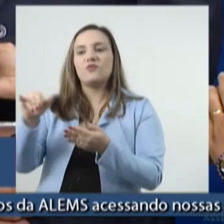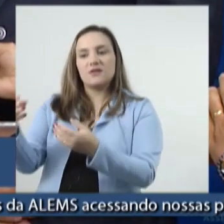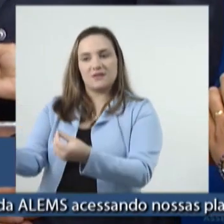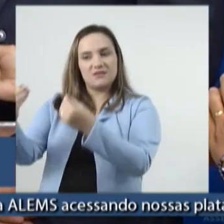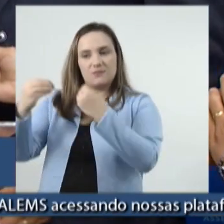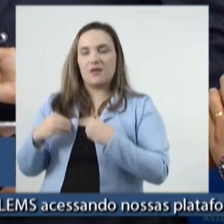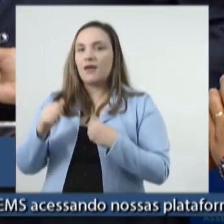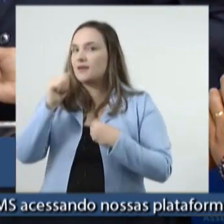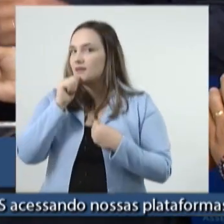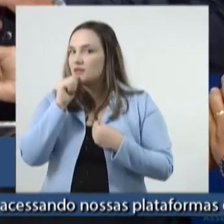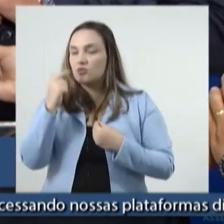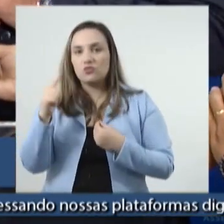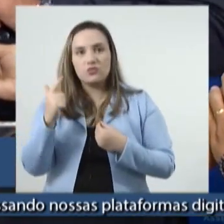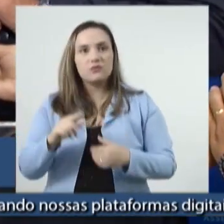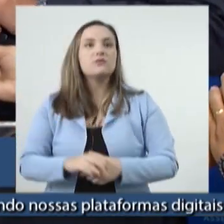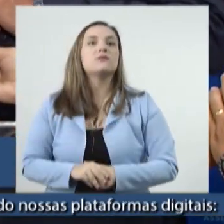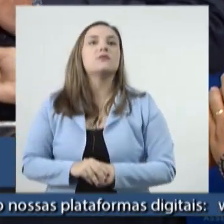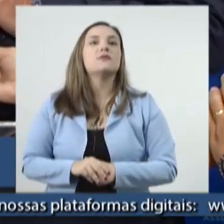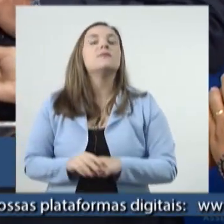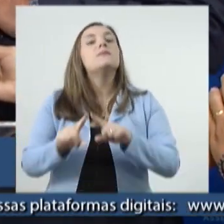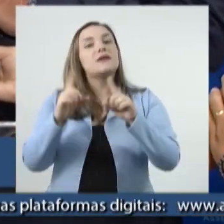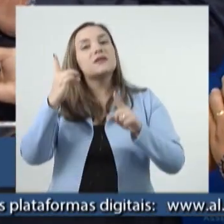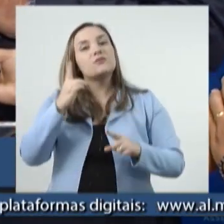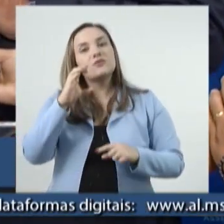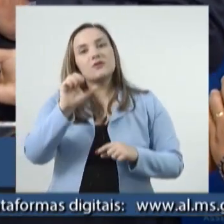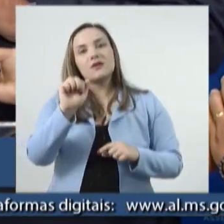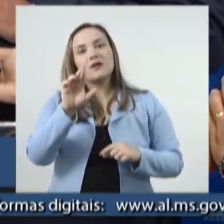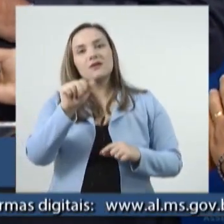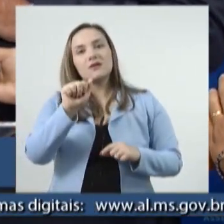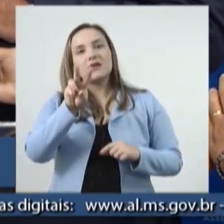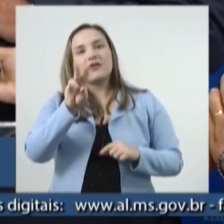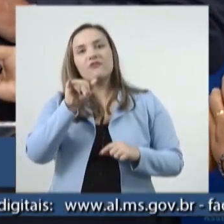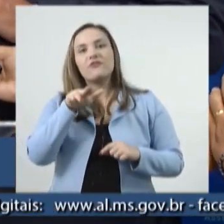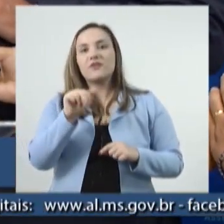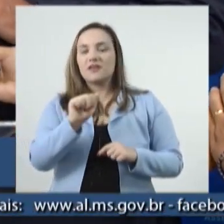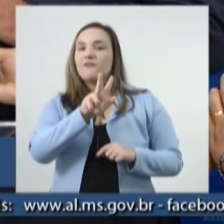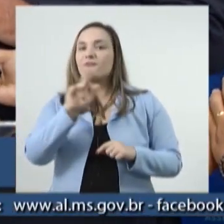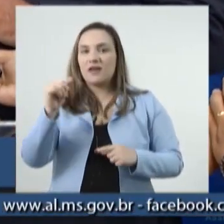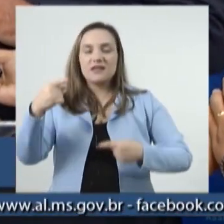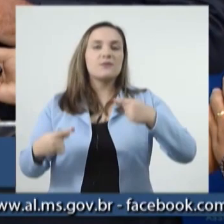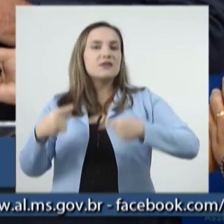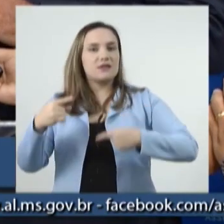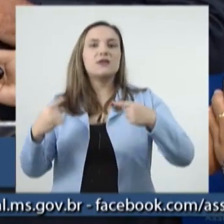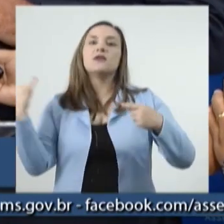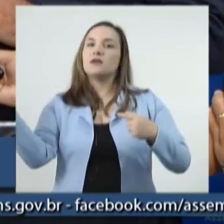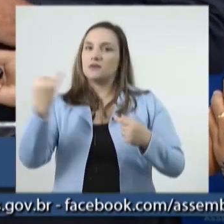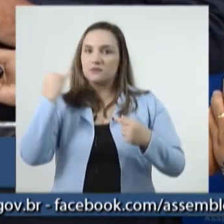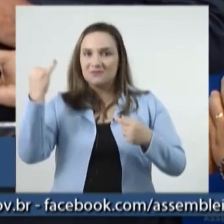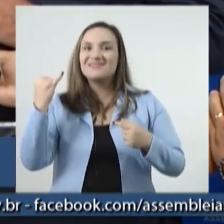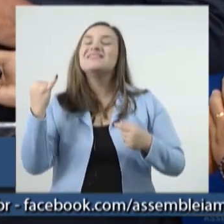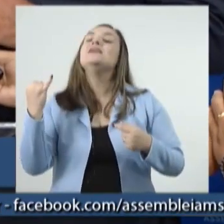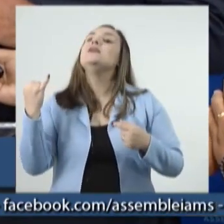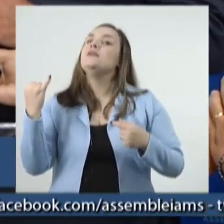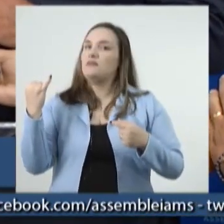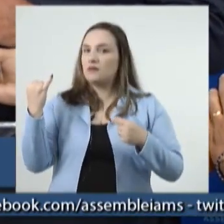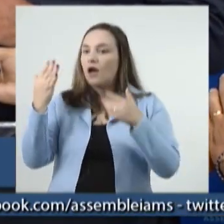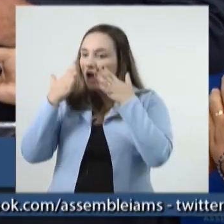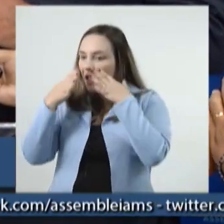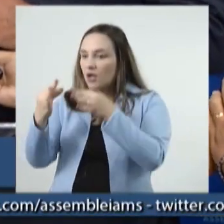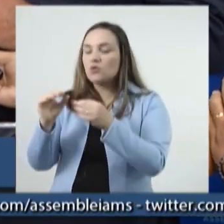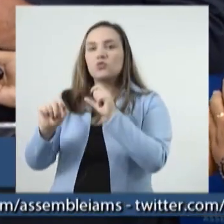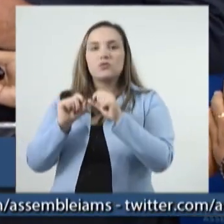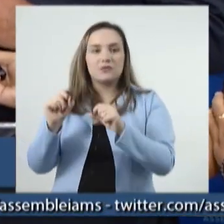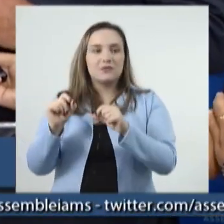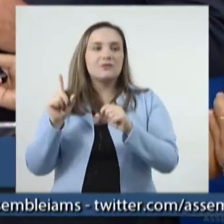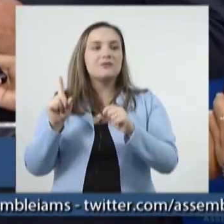Nós não temos, mas o deputado Caravina já até antecipou um debate que é um debate muito caro para nós que é a